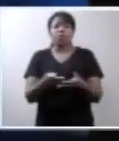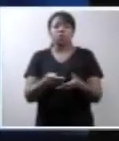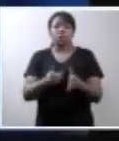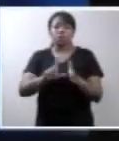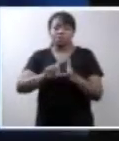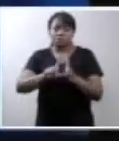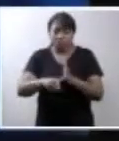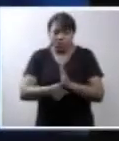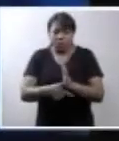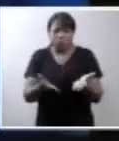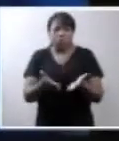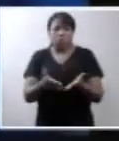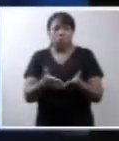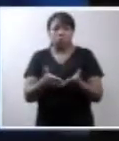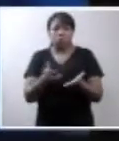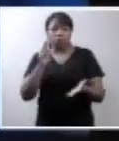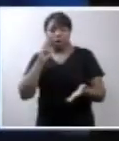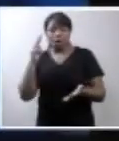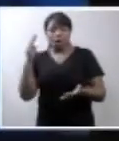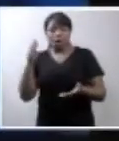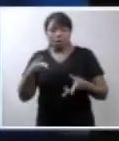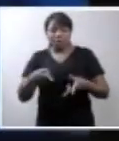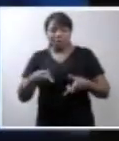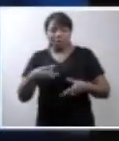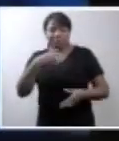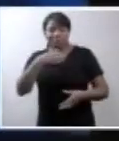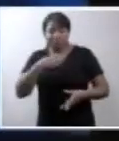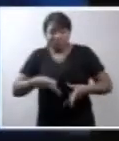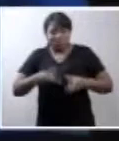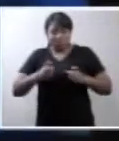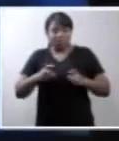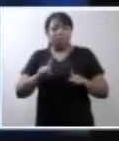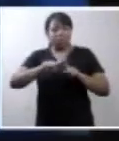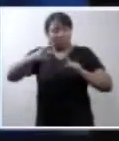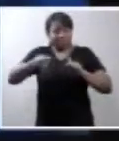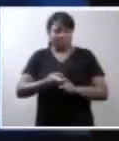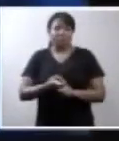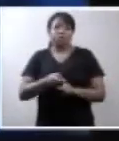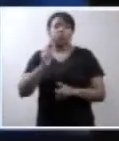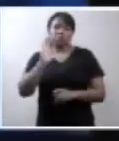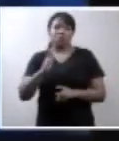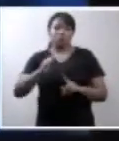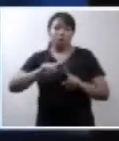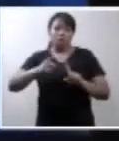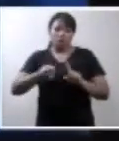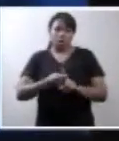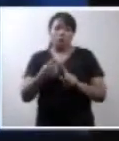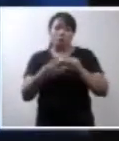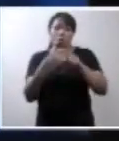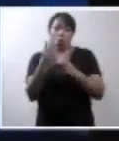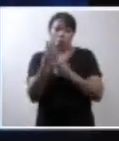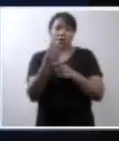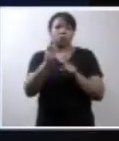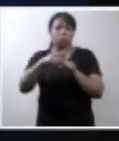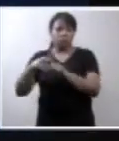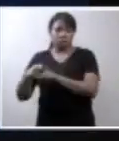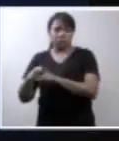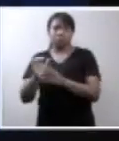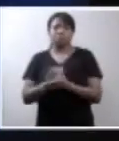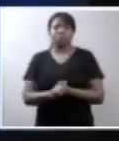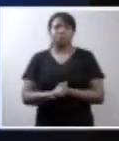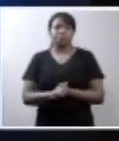assim, ela atrasou, quando a foi ver, ela estava grávida, e agora está com quatro meses, A gente está aí levando aí, feliz a beça.